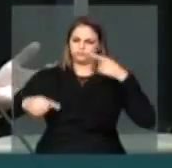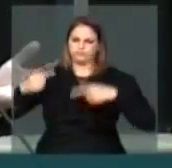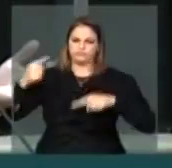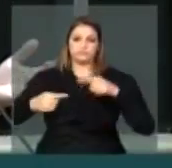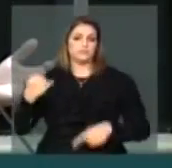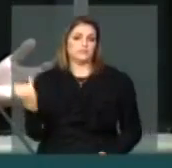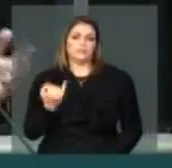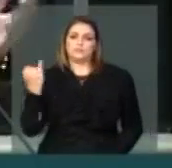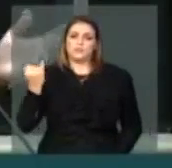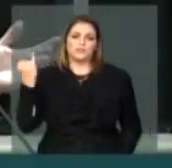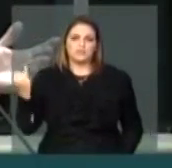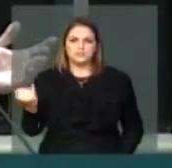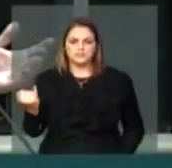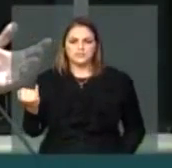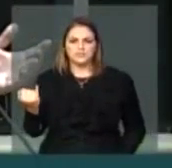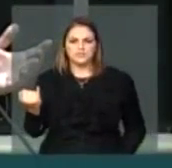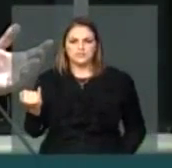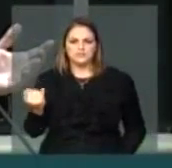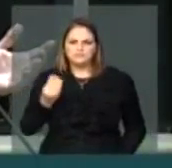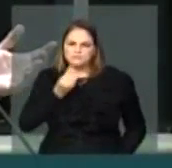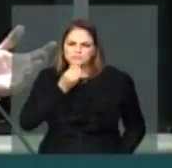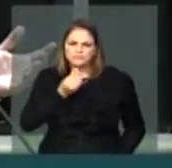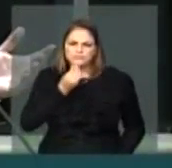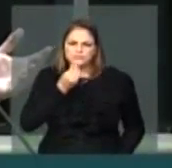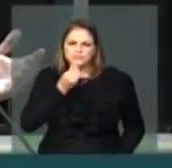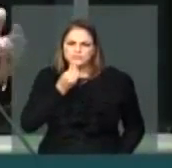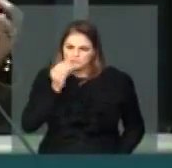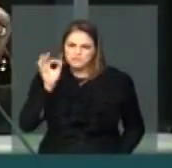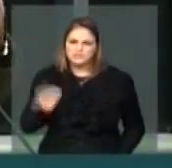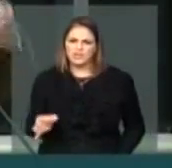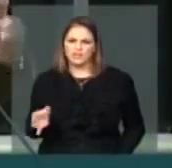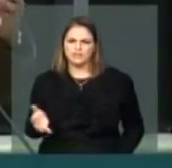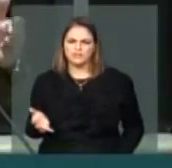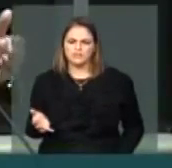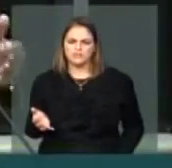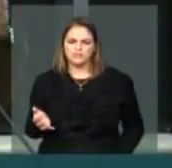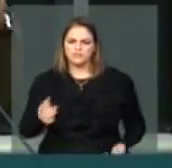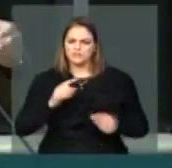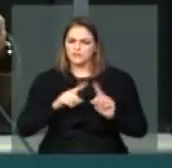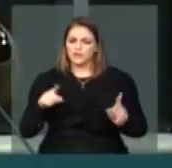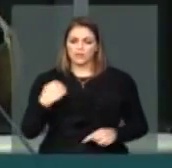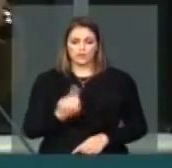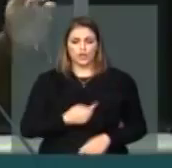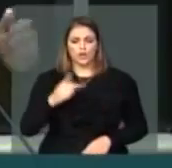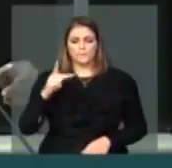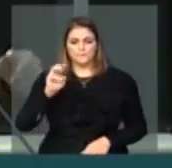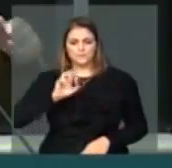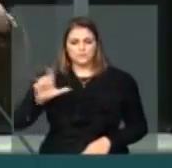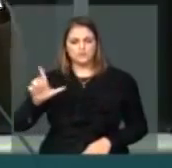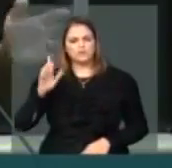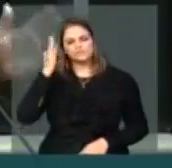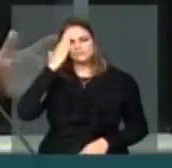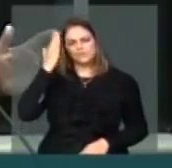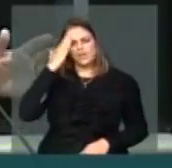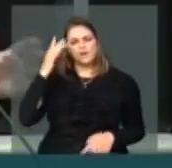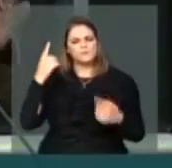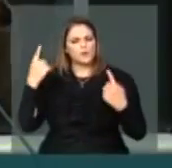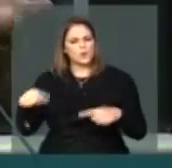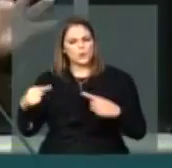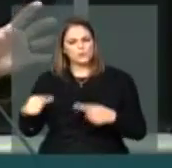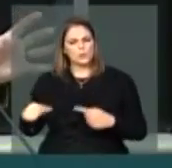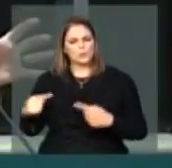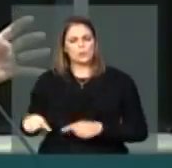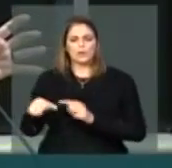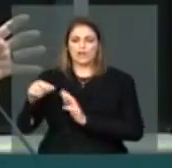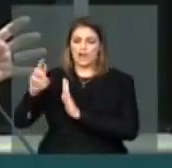próprio tema. E assim seria feito. Nós do PSOL temos divergências com 90%